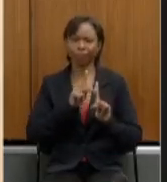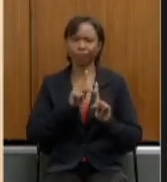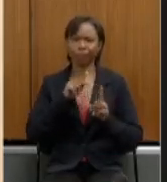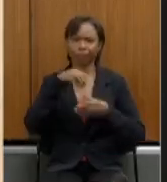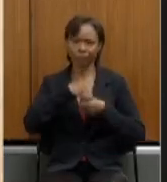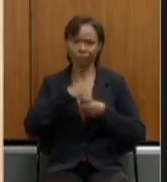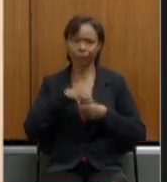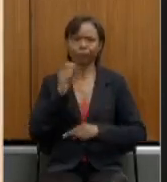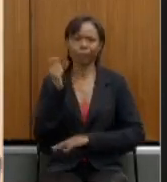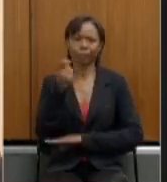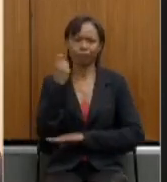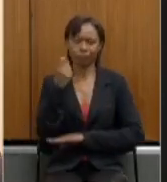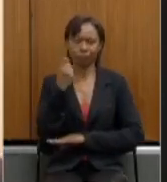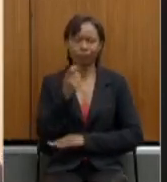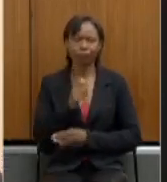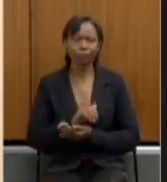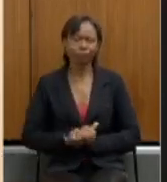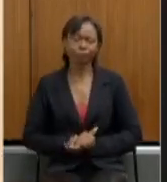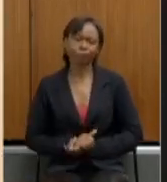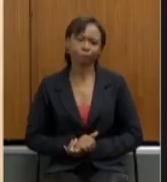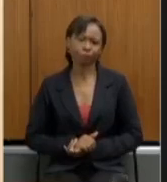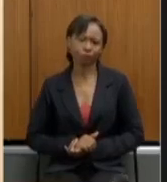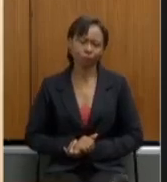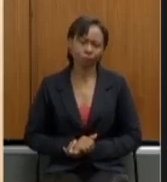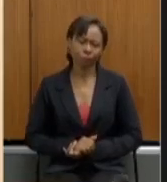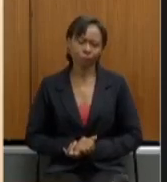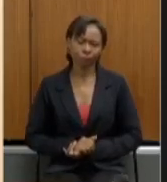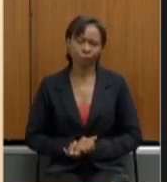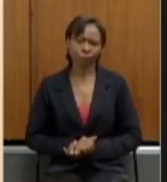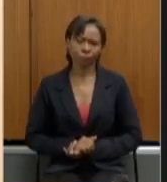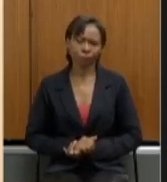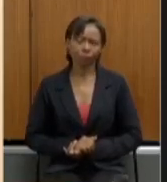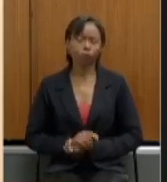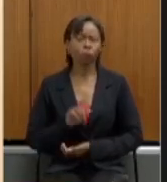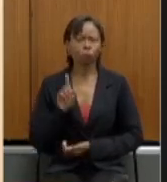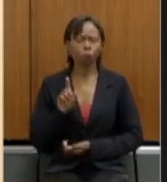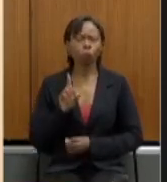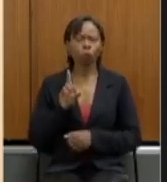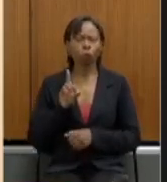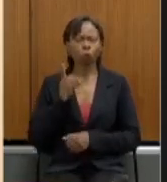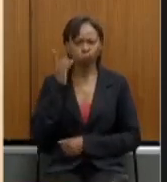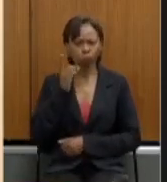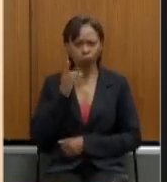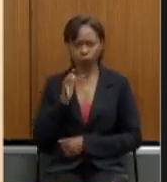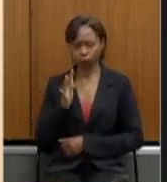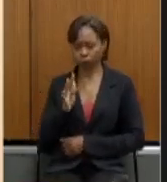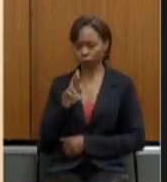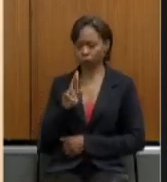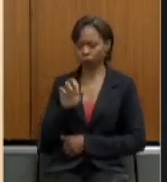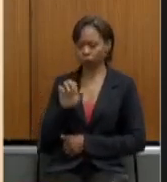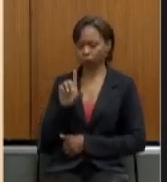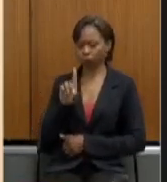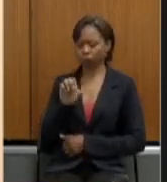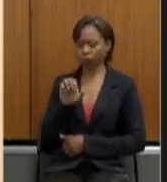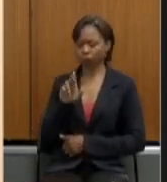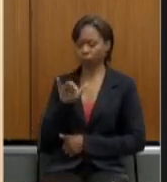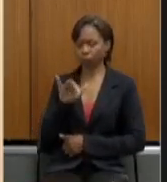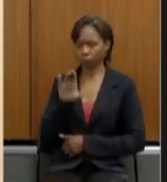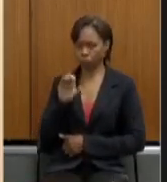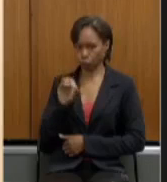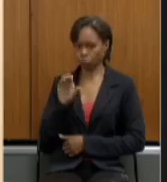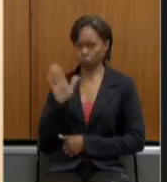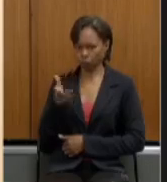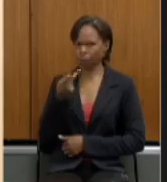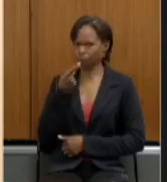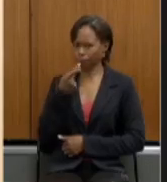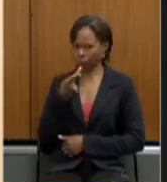como bem colocou o deputado Frederico nós temos aqui no estado do Rio Grande